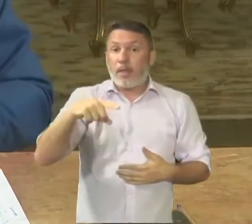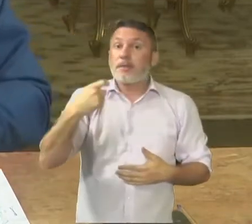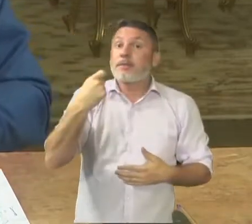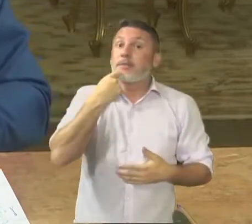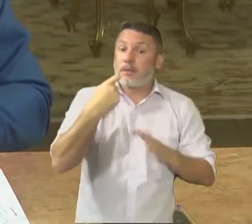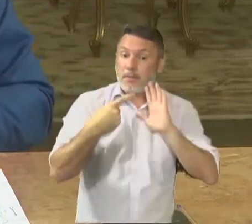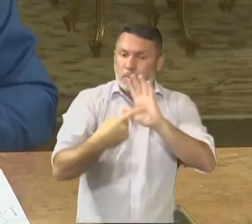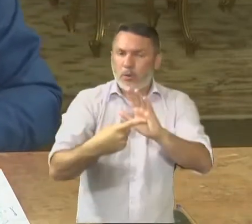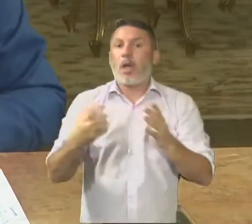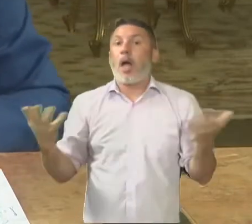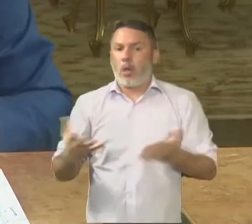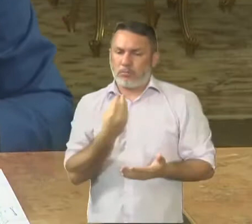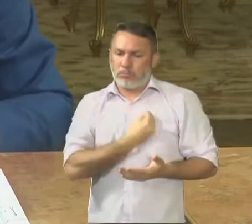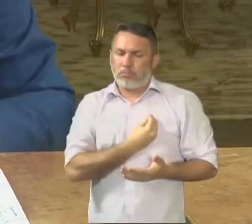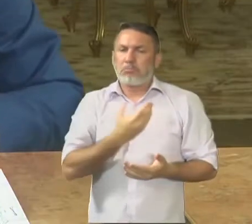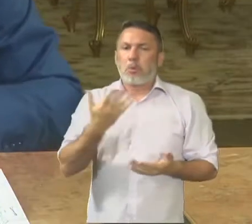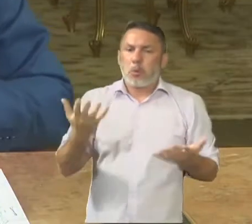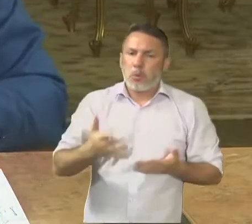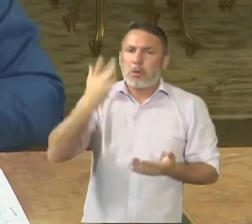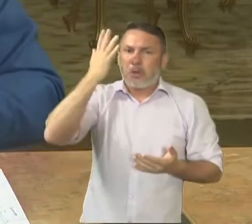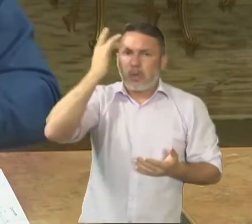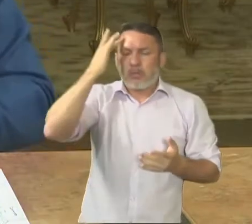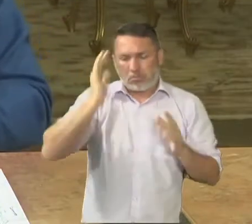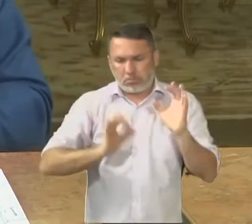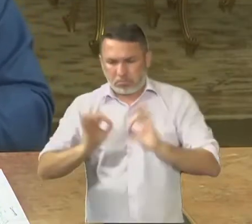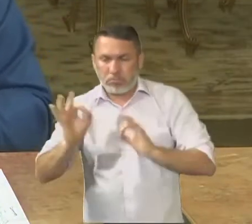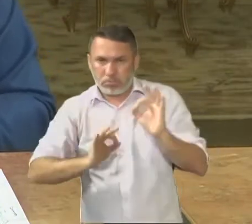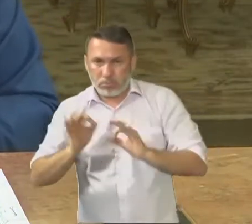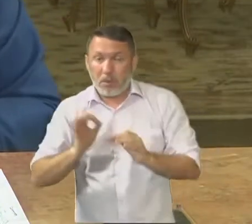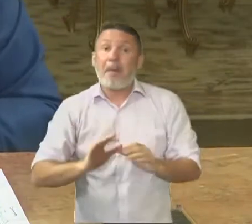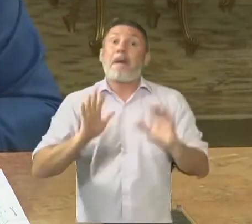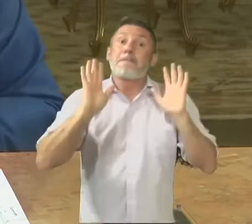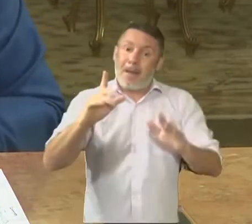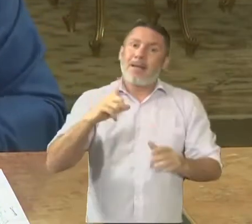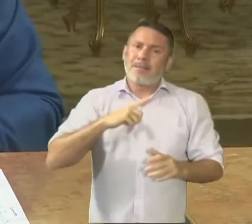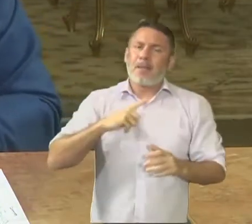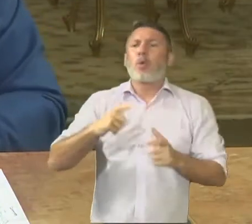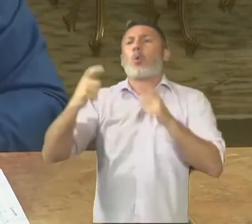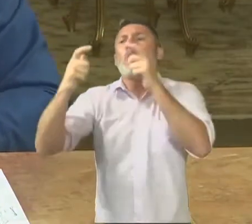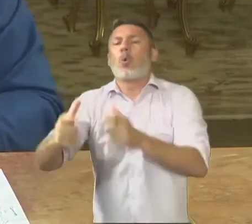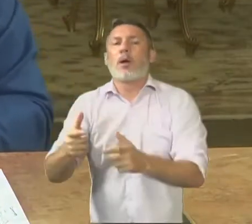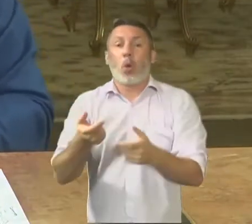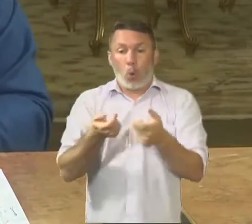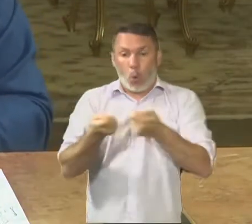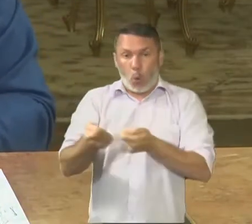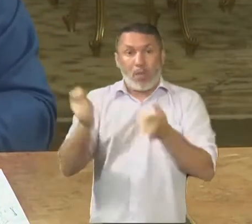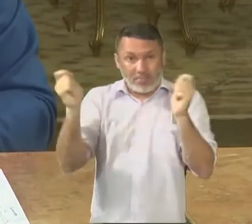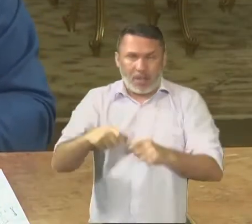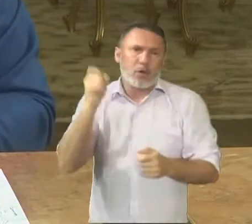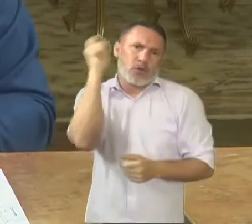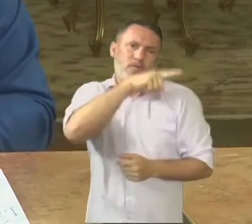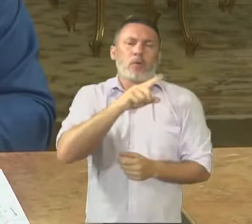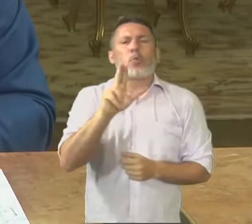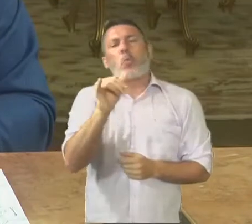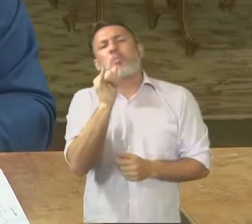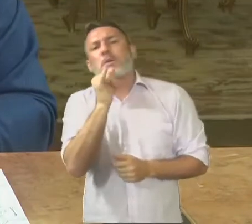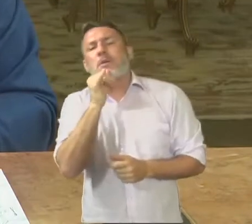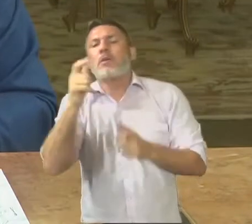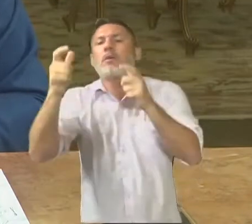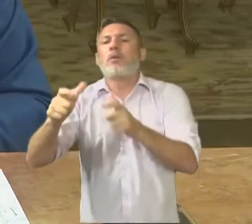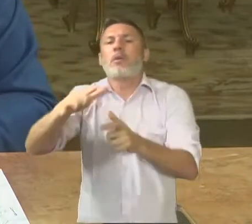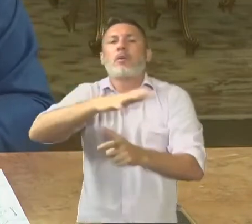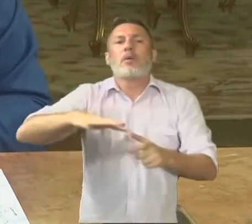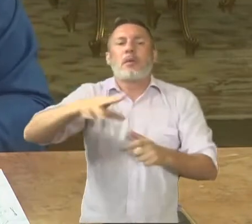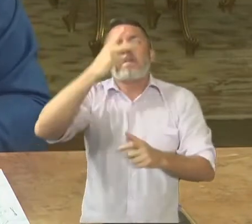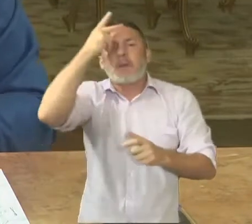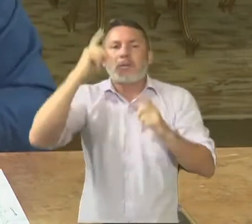estamos desenvolvendo essas medidas. Agora, tem um ambiente que não tem controle. É um ambiente, por exemplo, onde as pessoas